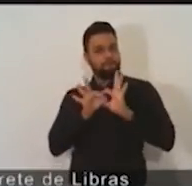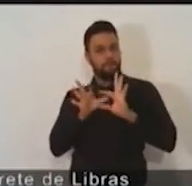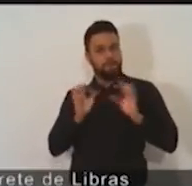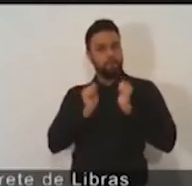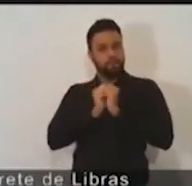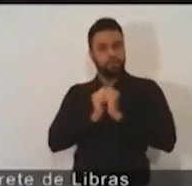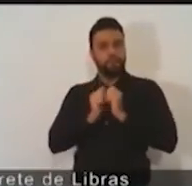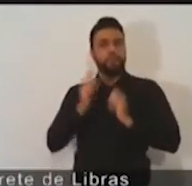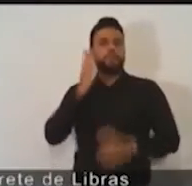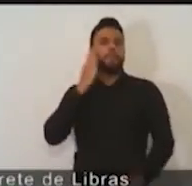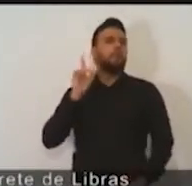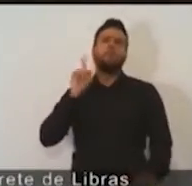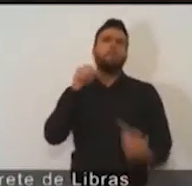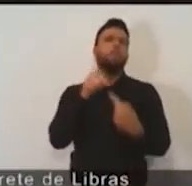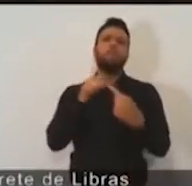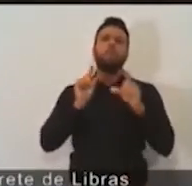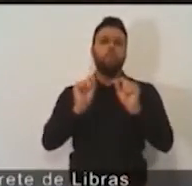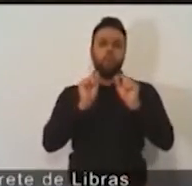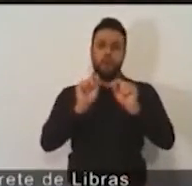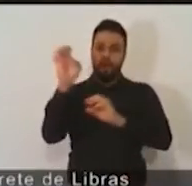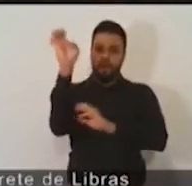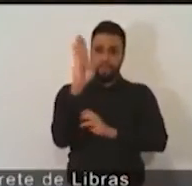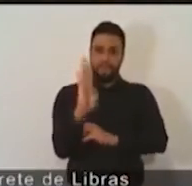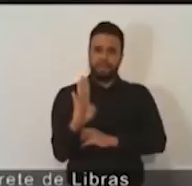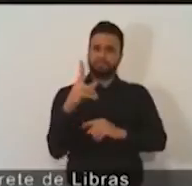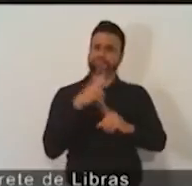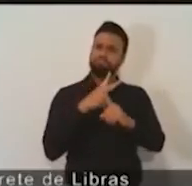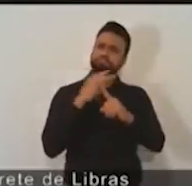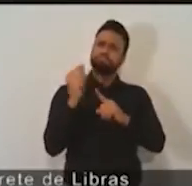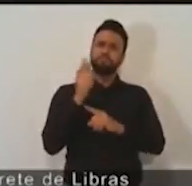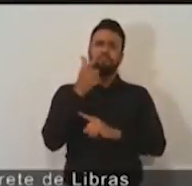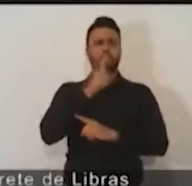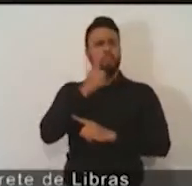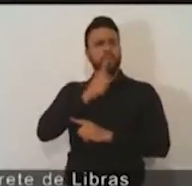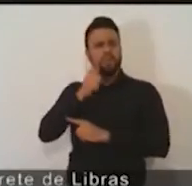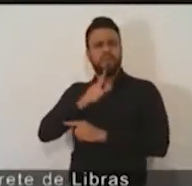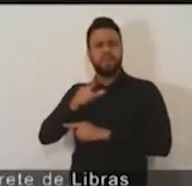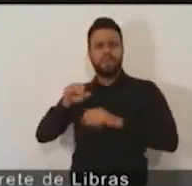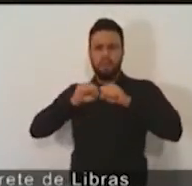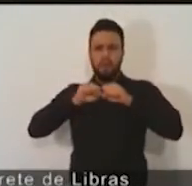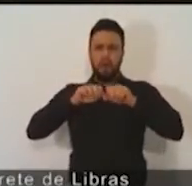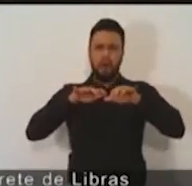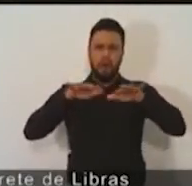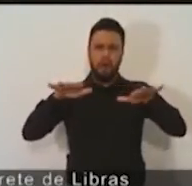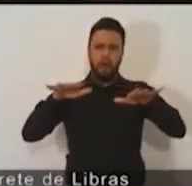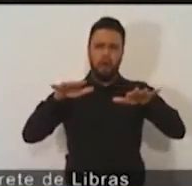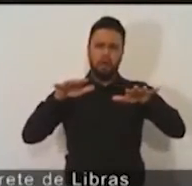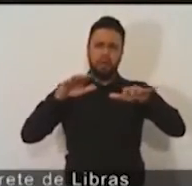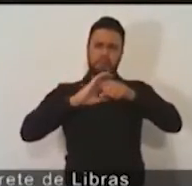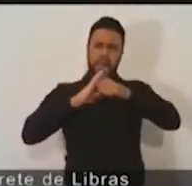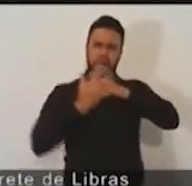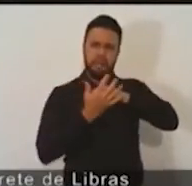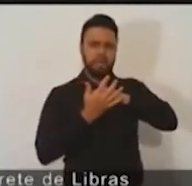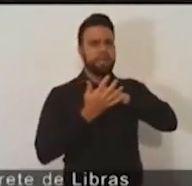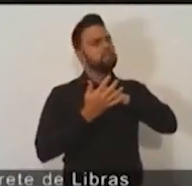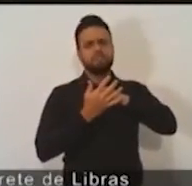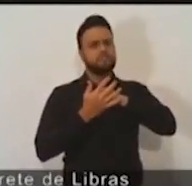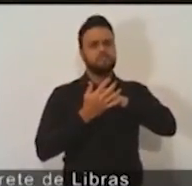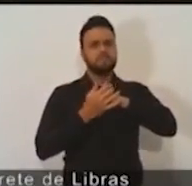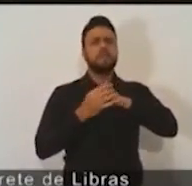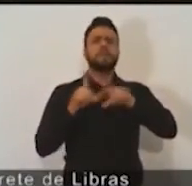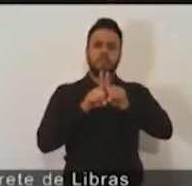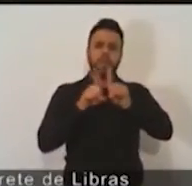vença essa pandemia e também salve, recupere a